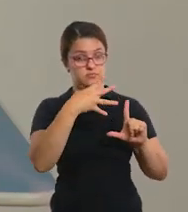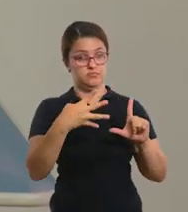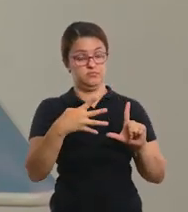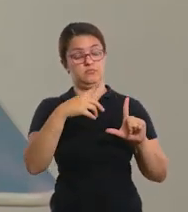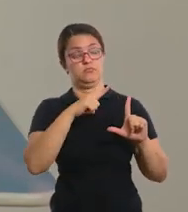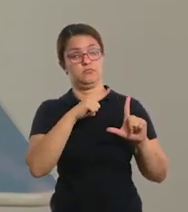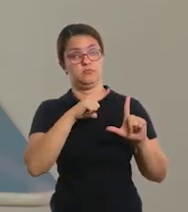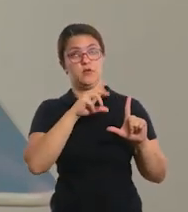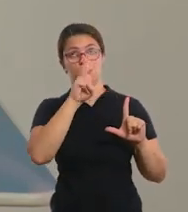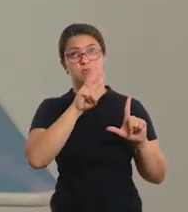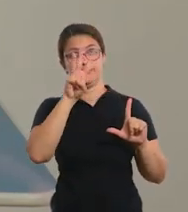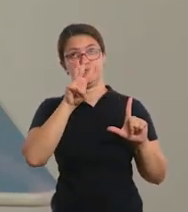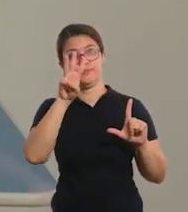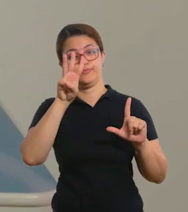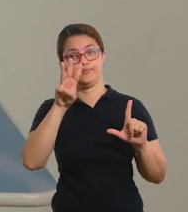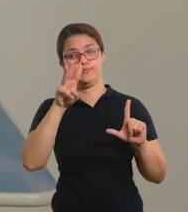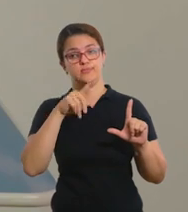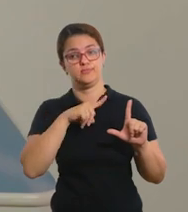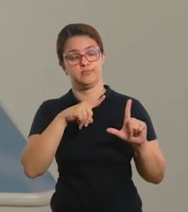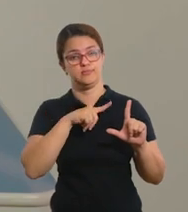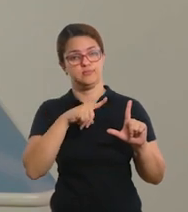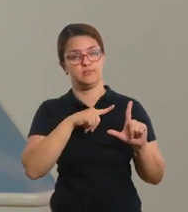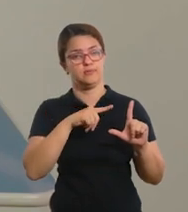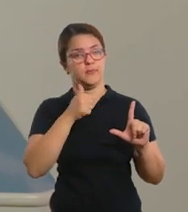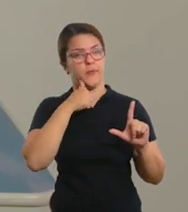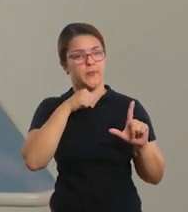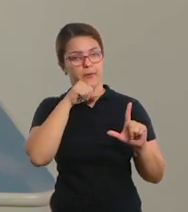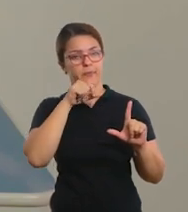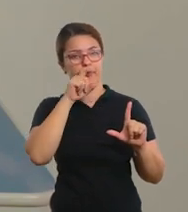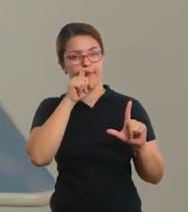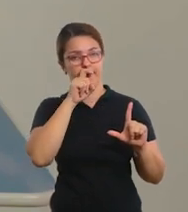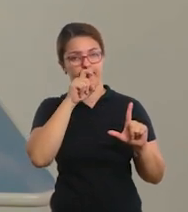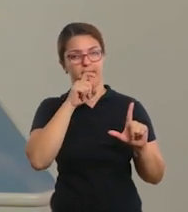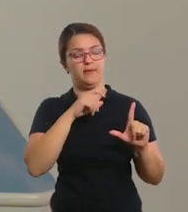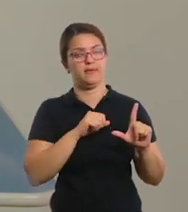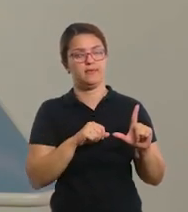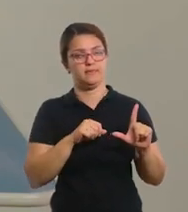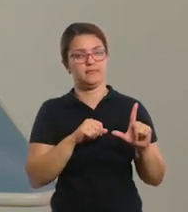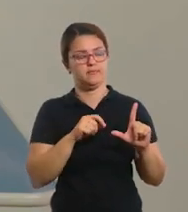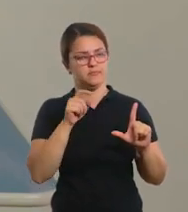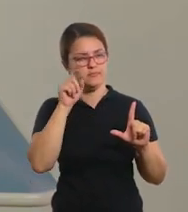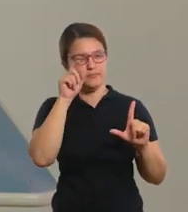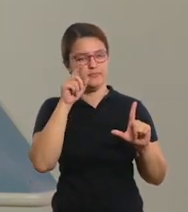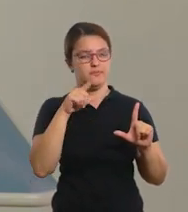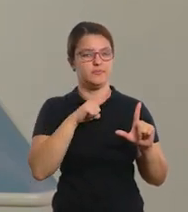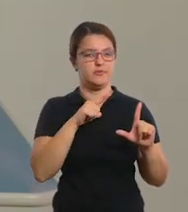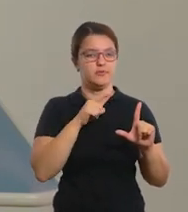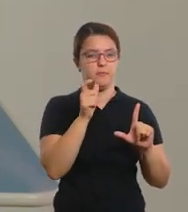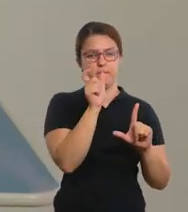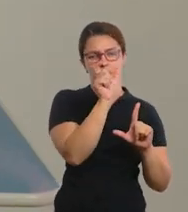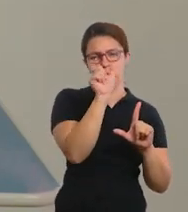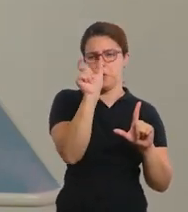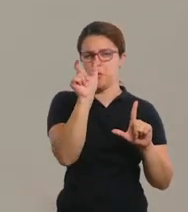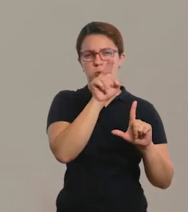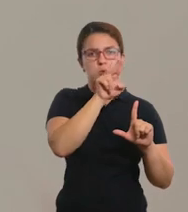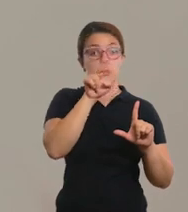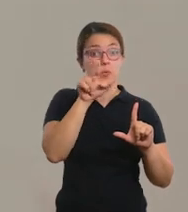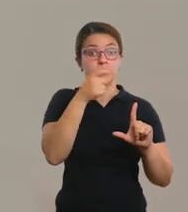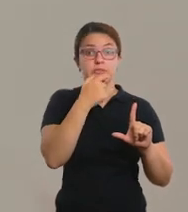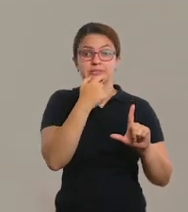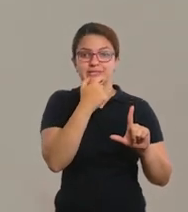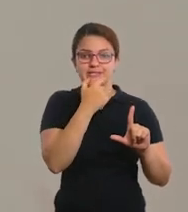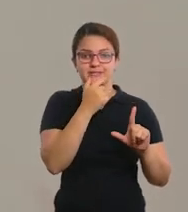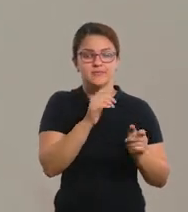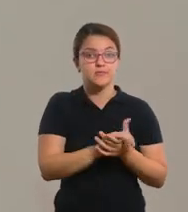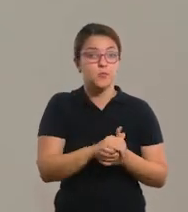que está lá no link de vocês, que o papai e a mamãe vão abrir, e estão os nomes dos esportes em inglês.